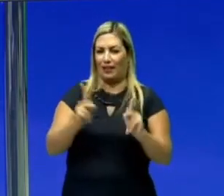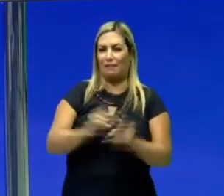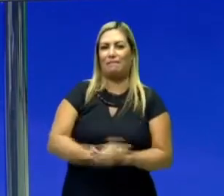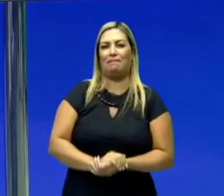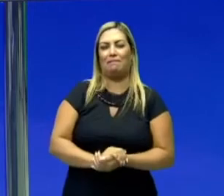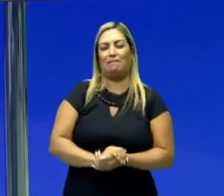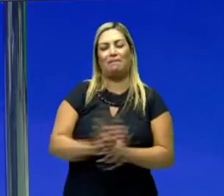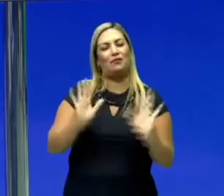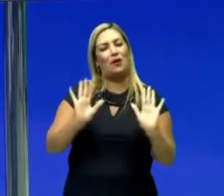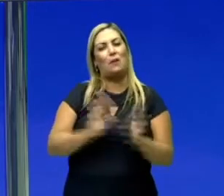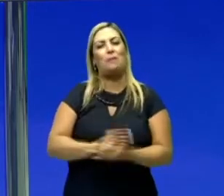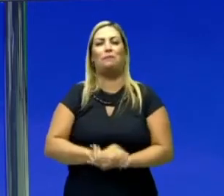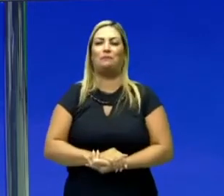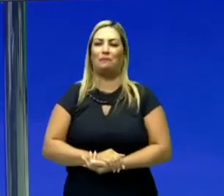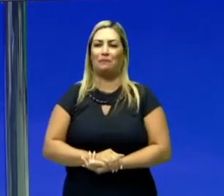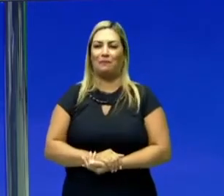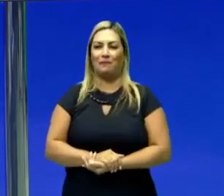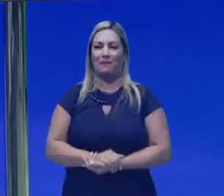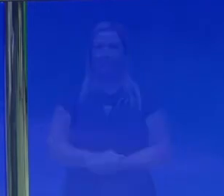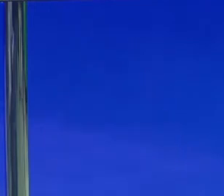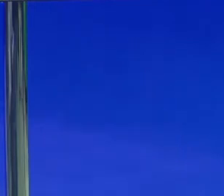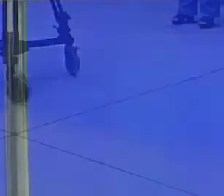Até a próxima! Tchau, tchau!